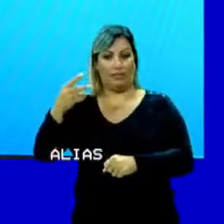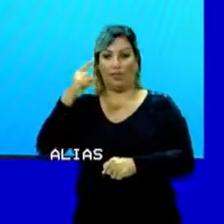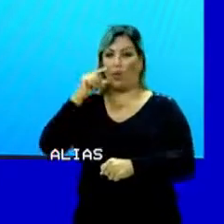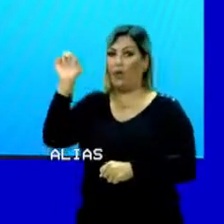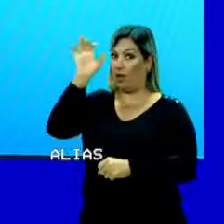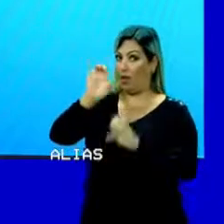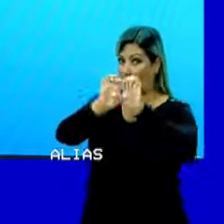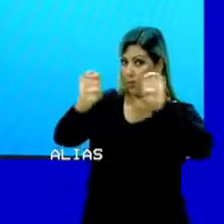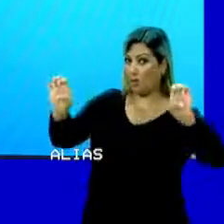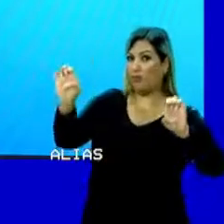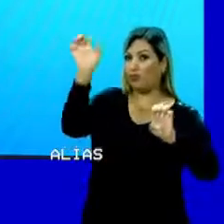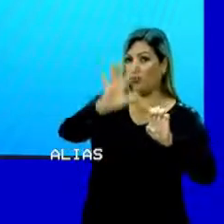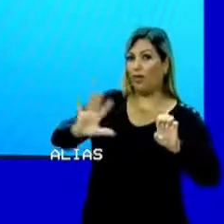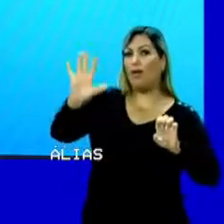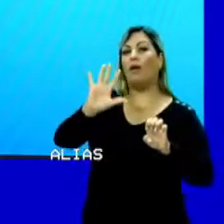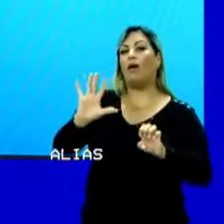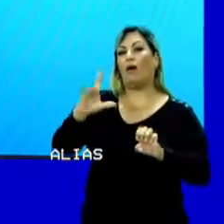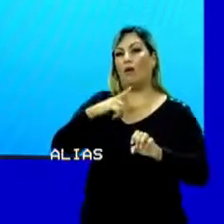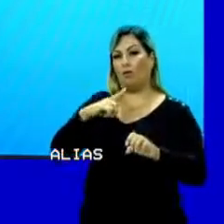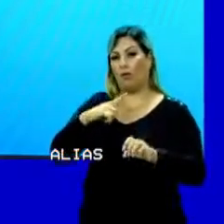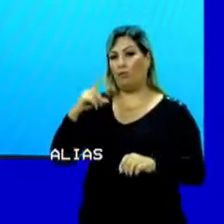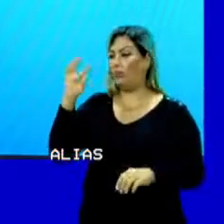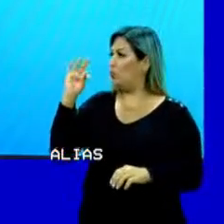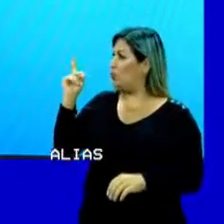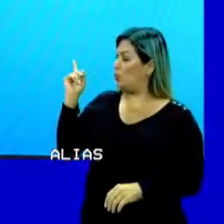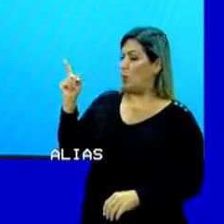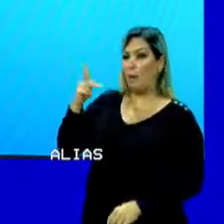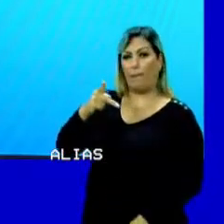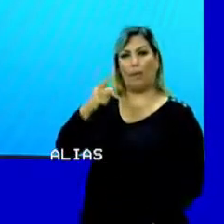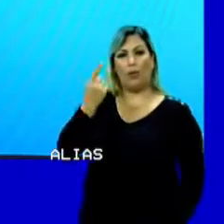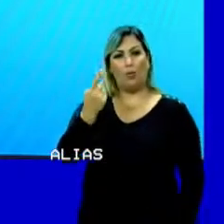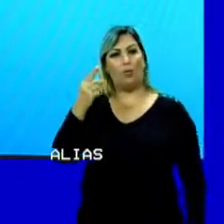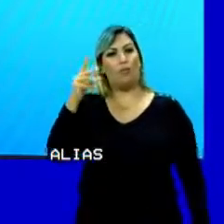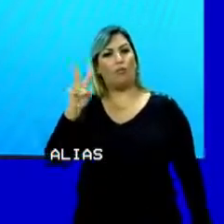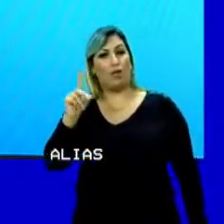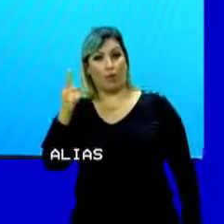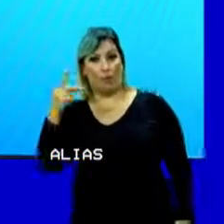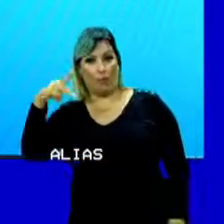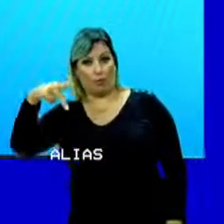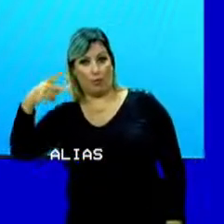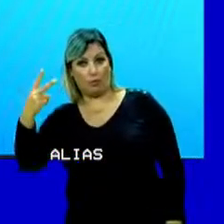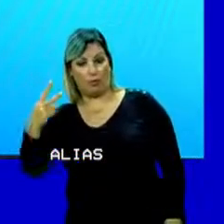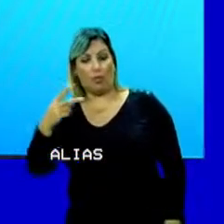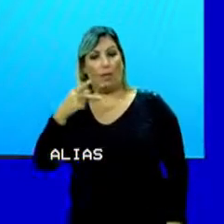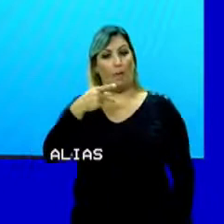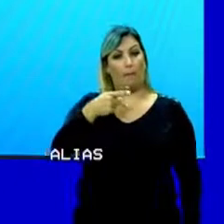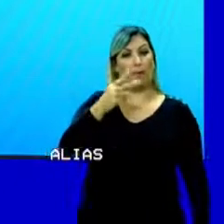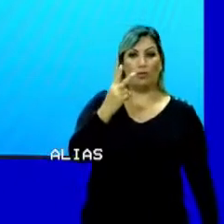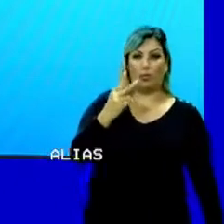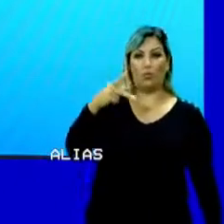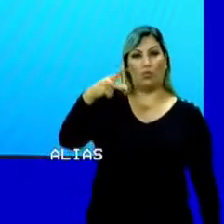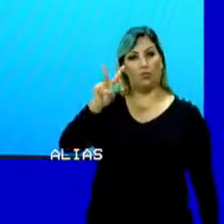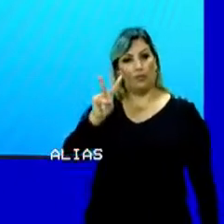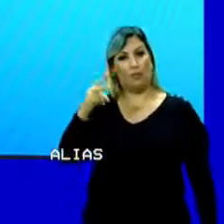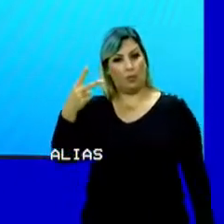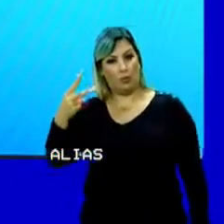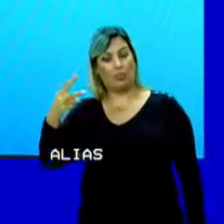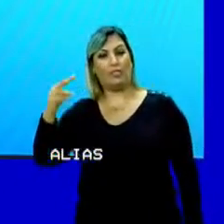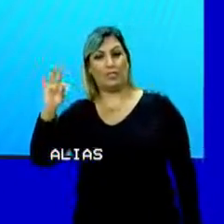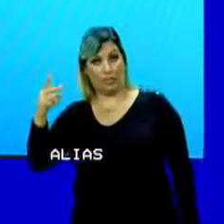equação geral, na lei geral dos gás perfeitos, PVT, polvatol, P1, V1, T1, P2, V2, V2, né? Conforme você está vendo.